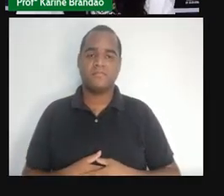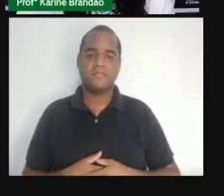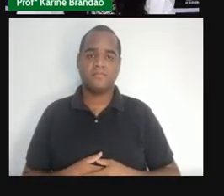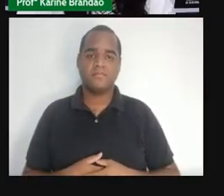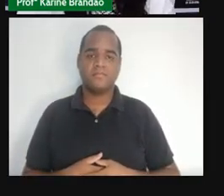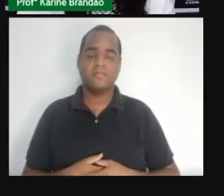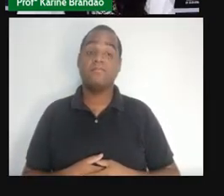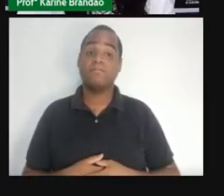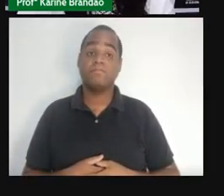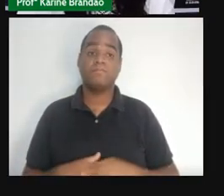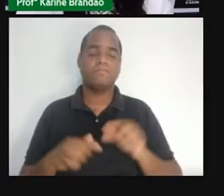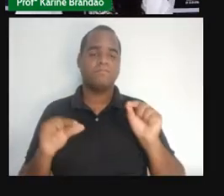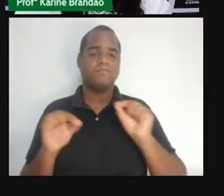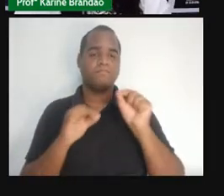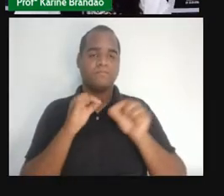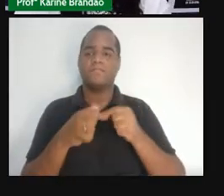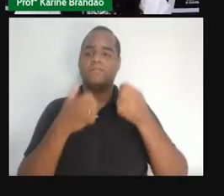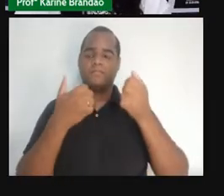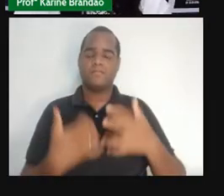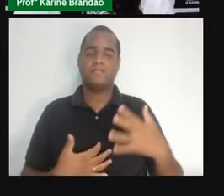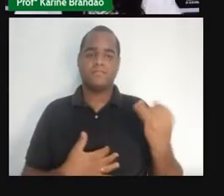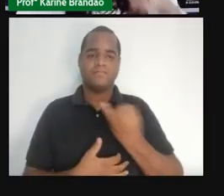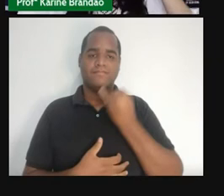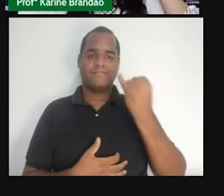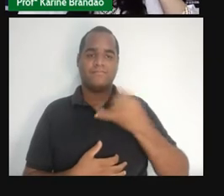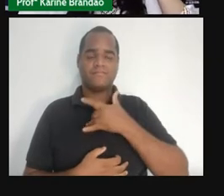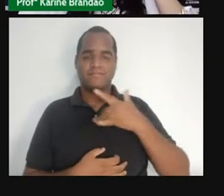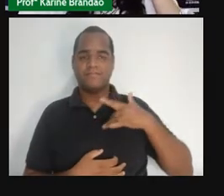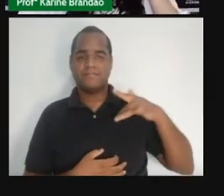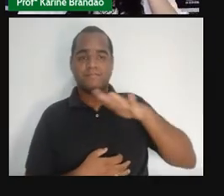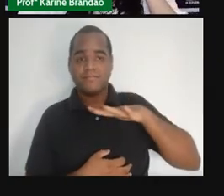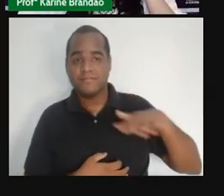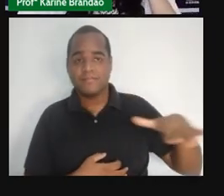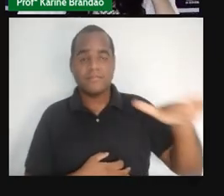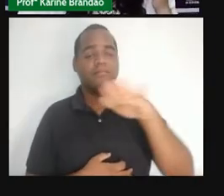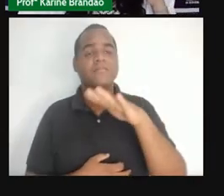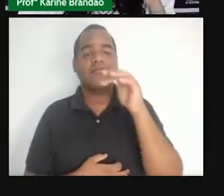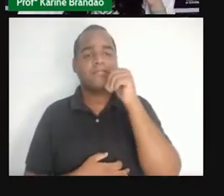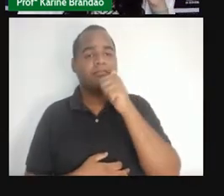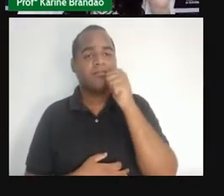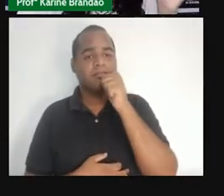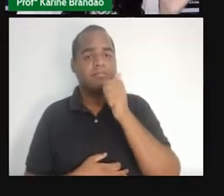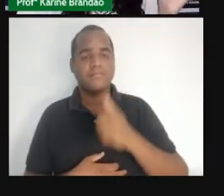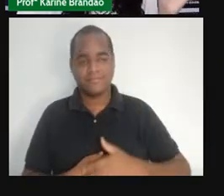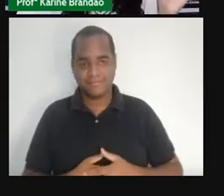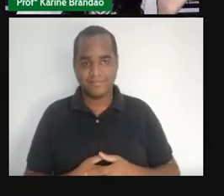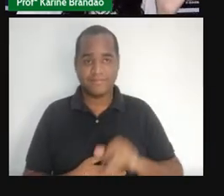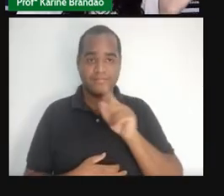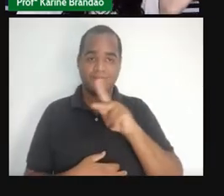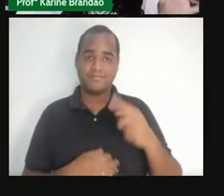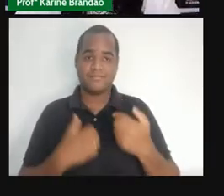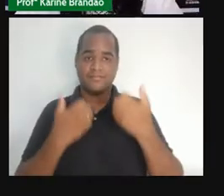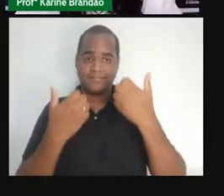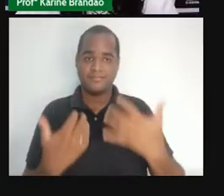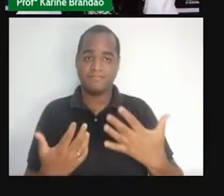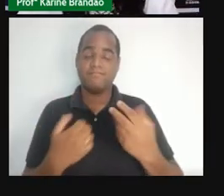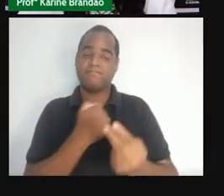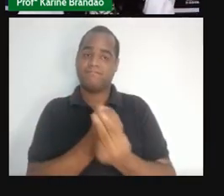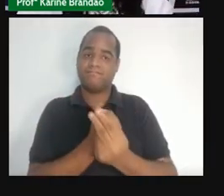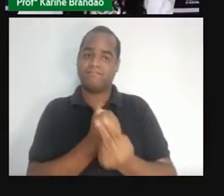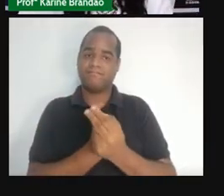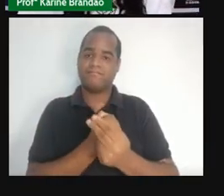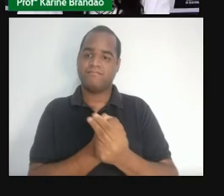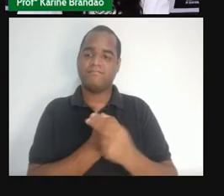Qual é o benefício dessa ação de saúde pública para as meninas? Então, gente, a Pró já falou aqui, né? Prevenção. Então, vamos